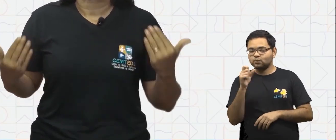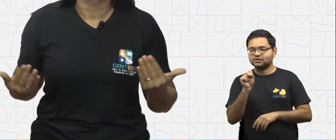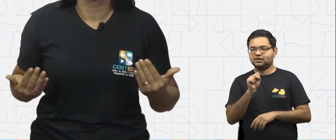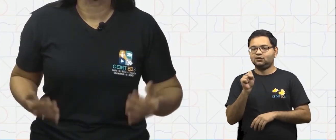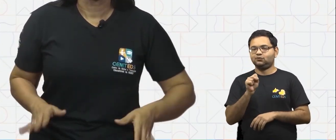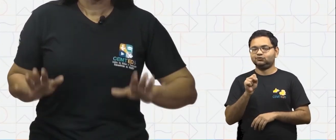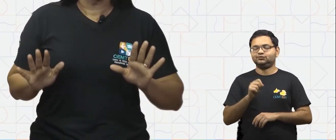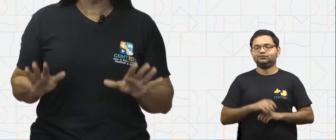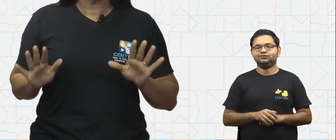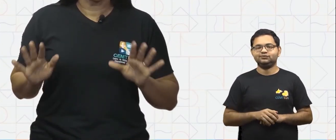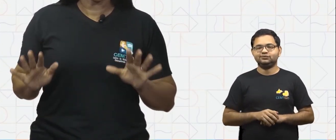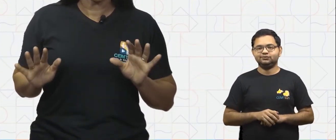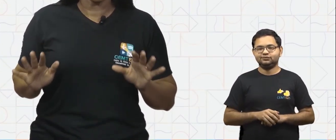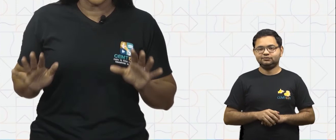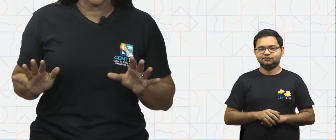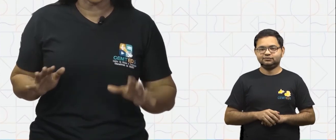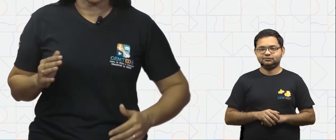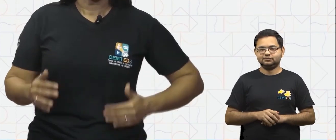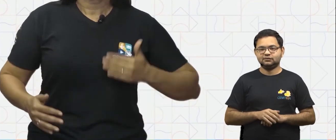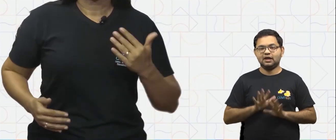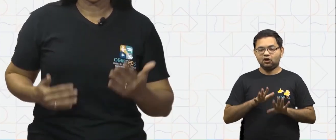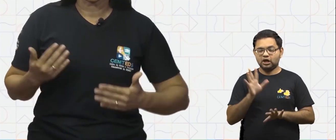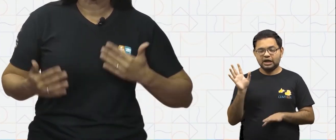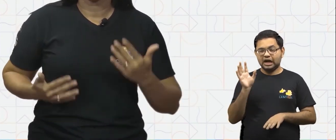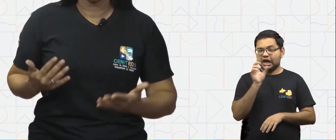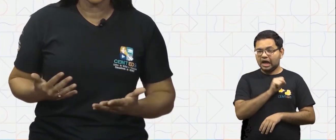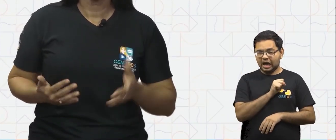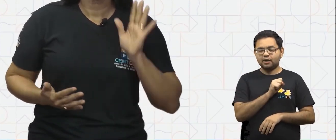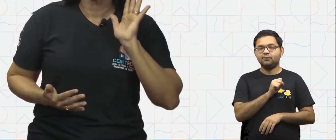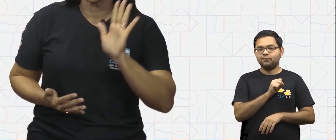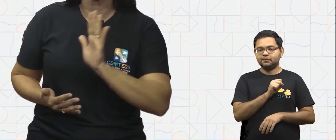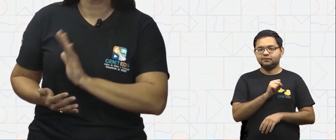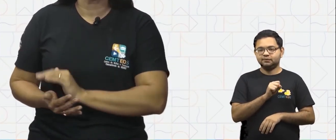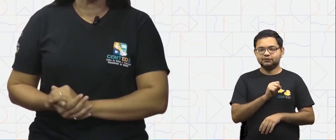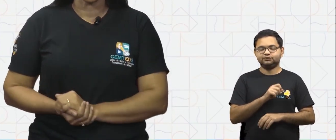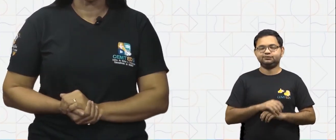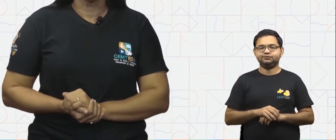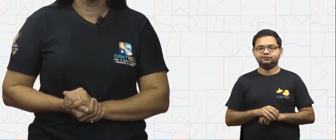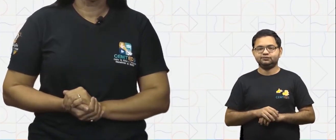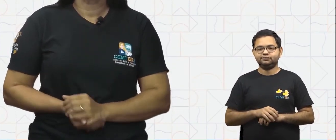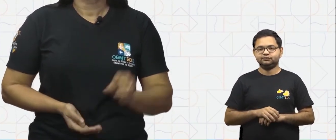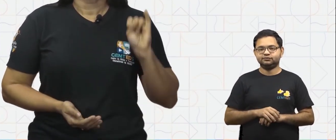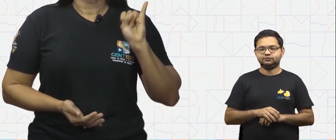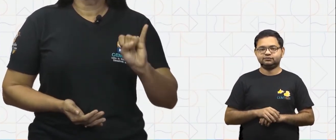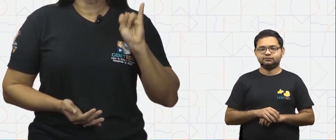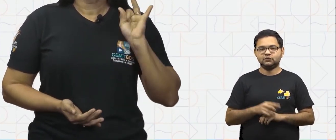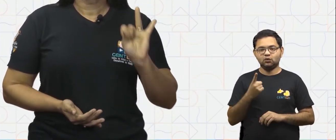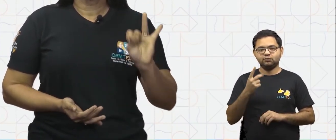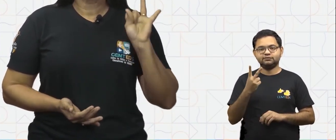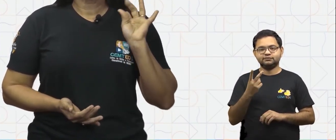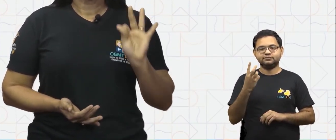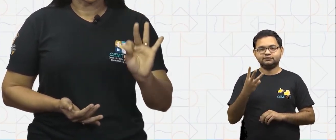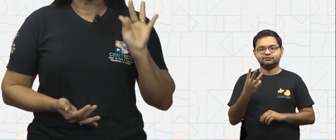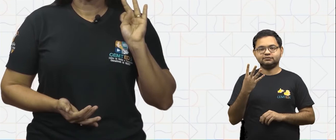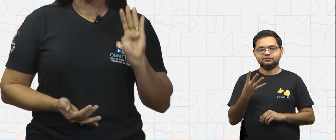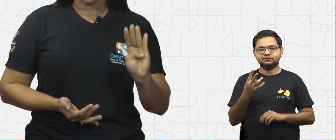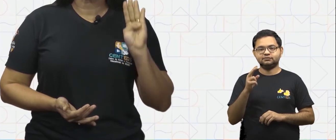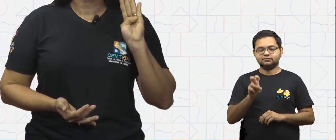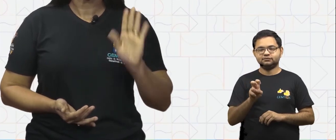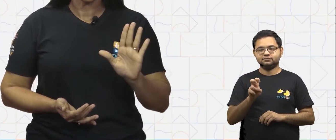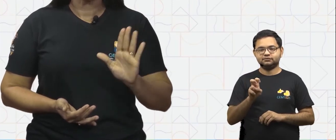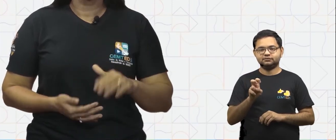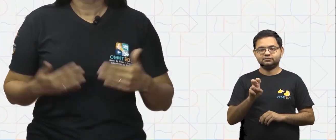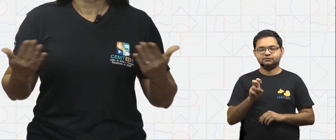Agora, conte bem depressa, para gastar menos do que 5 segundos. 1, 2, 3,